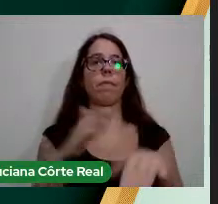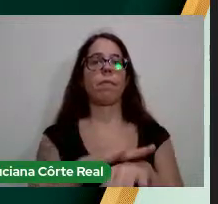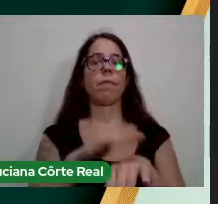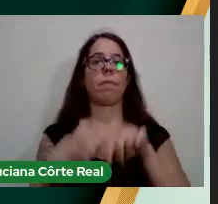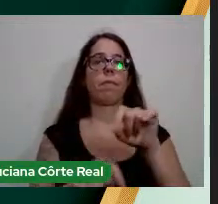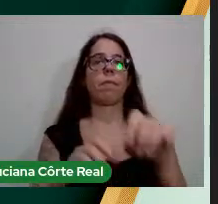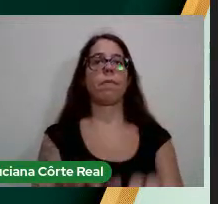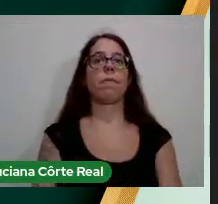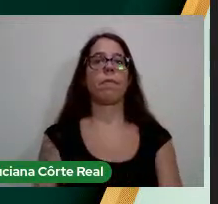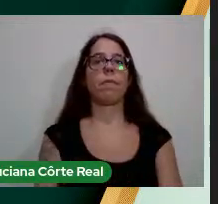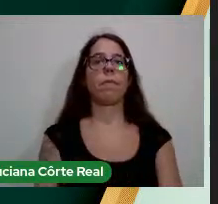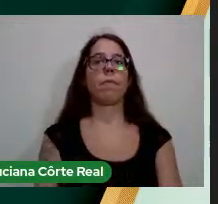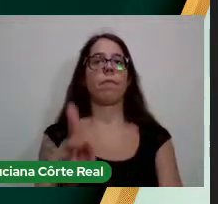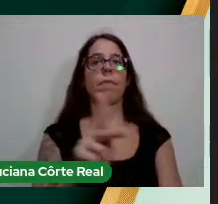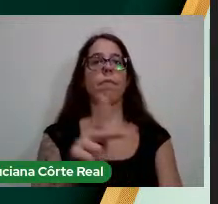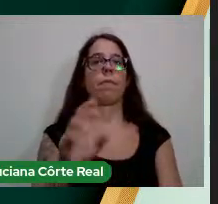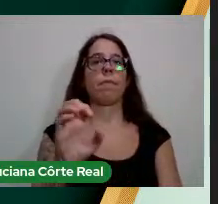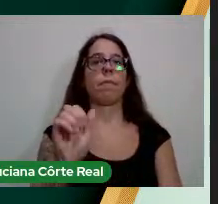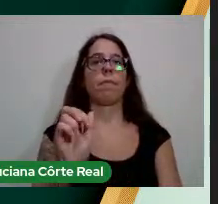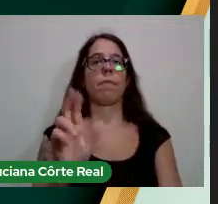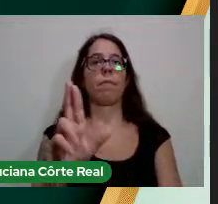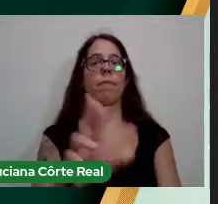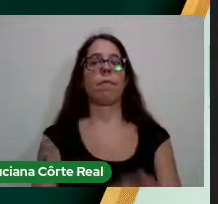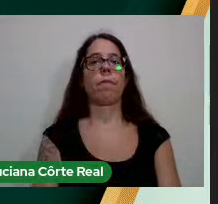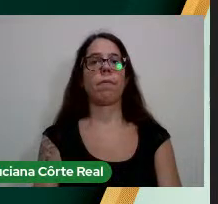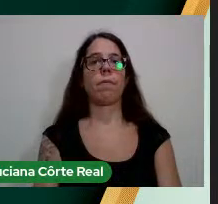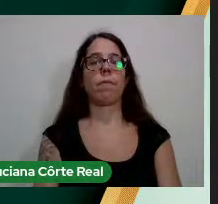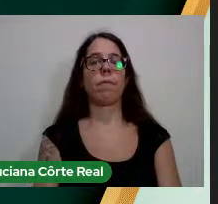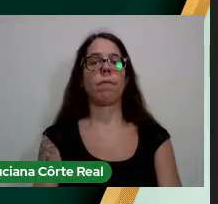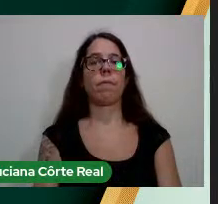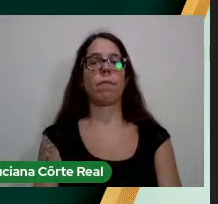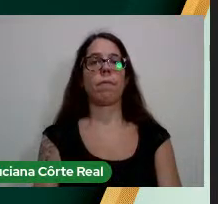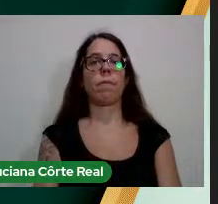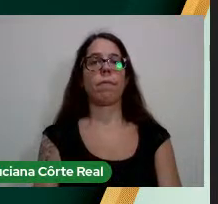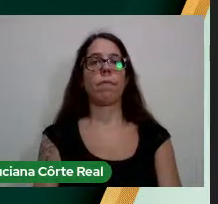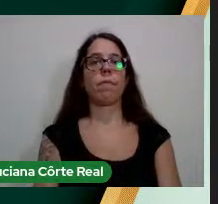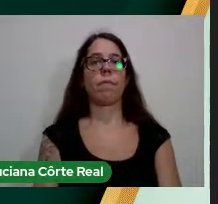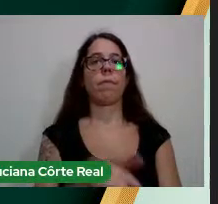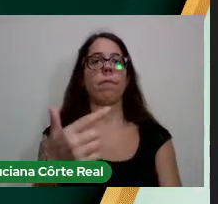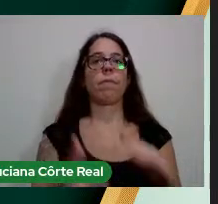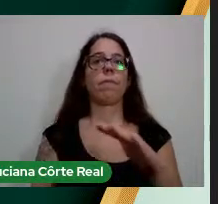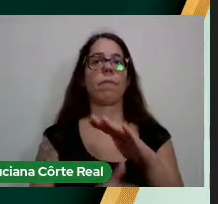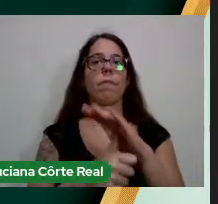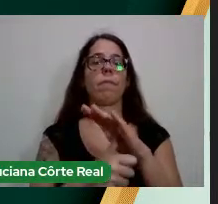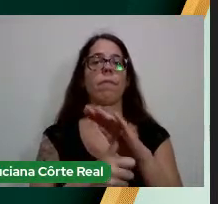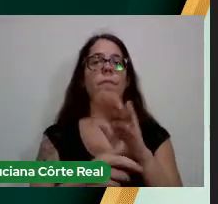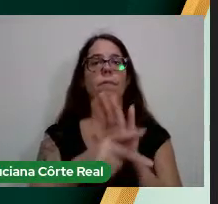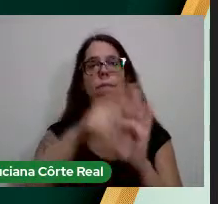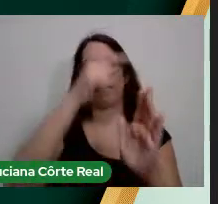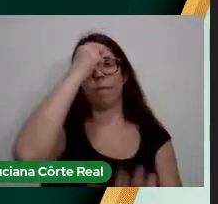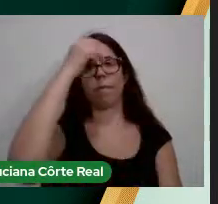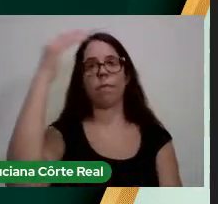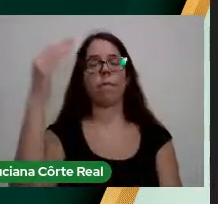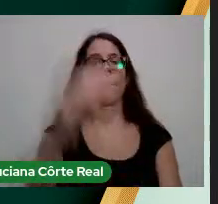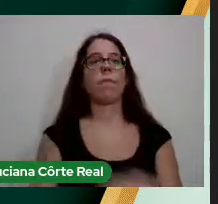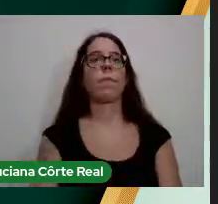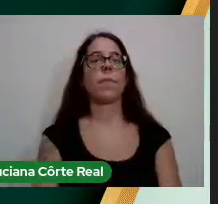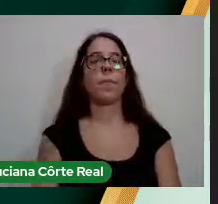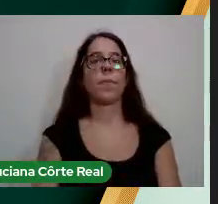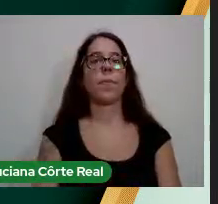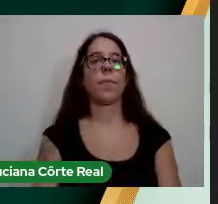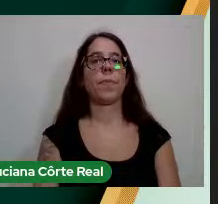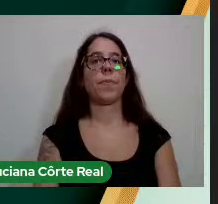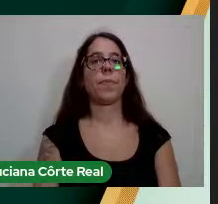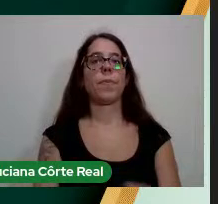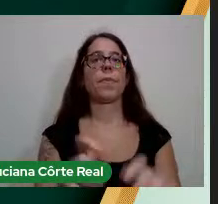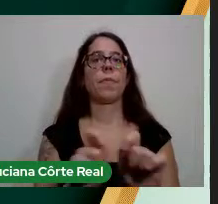a palavra do professor César Fabiani, da Cruz Cristalvo, pró-reitor de graduação da Universidade Federal do Pampa para